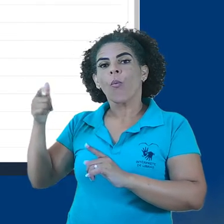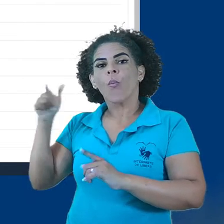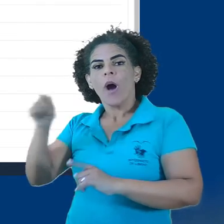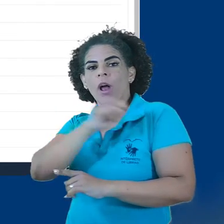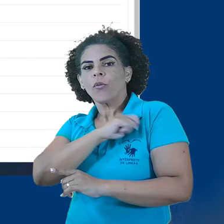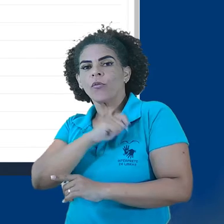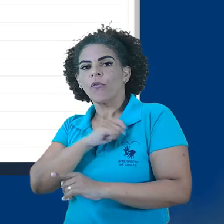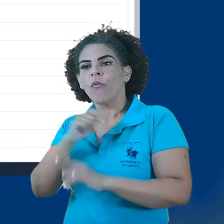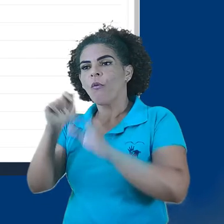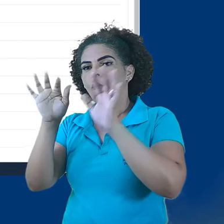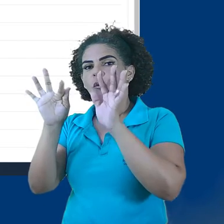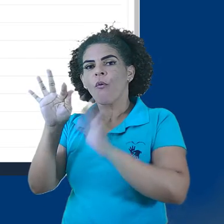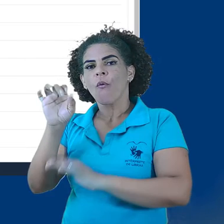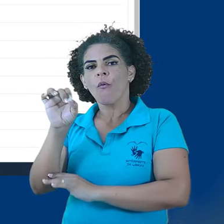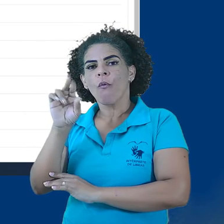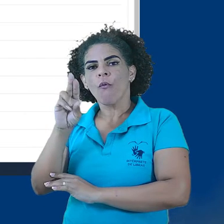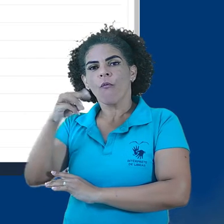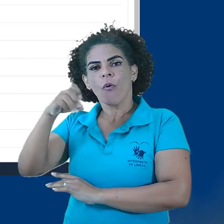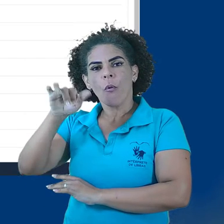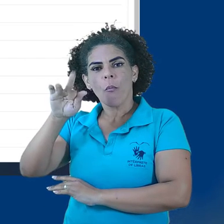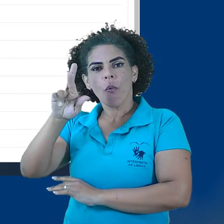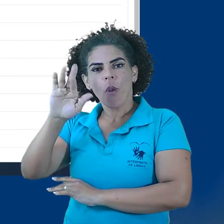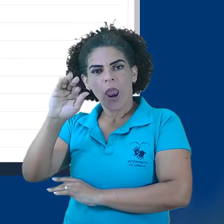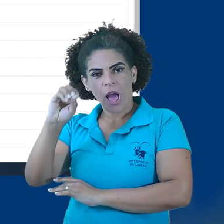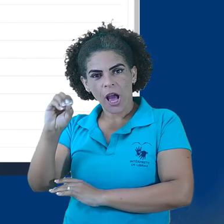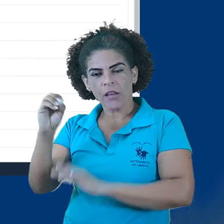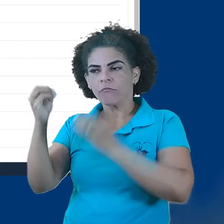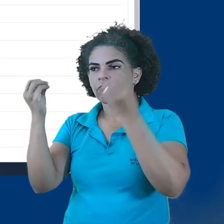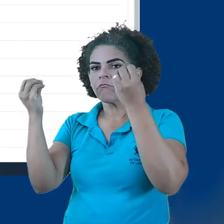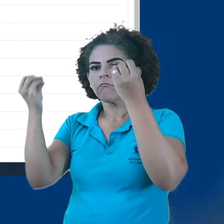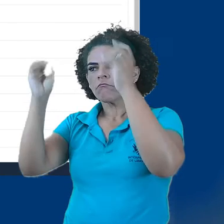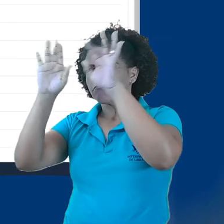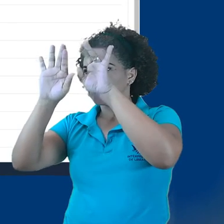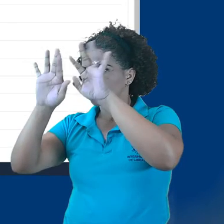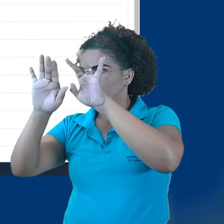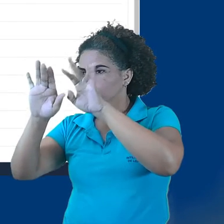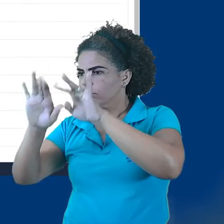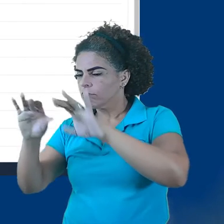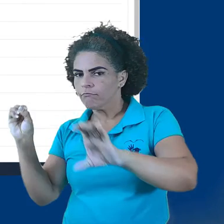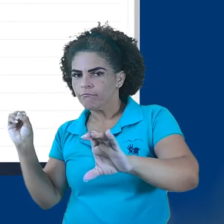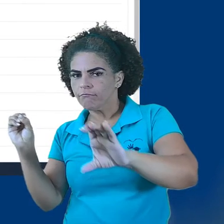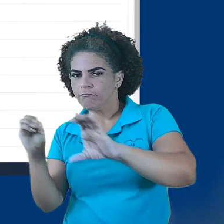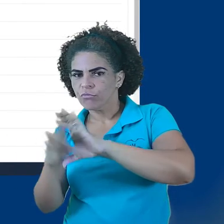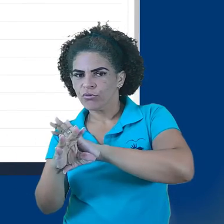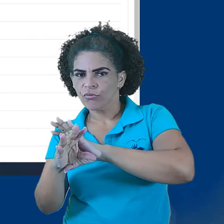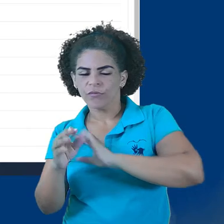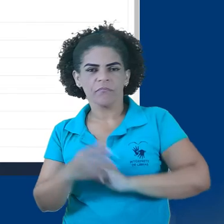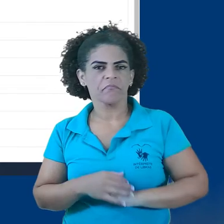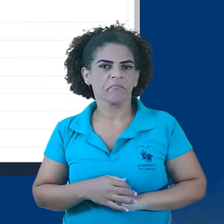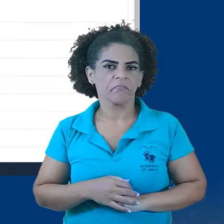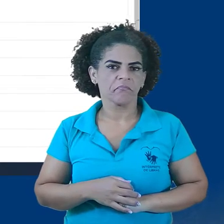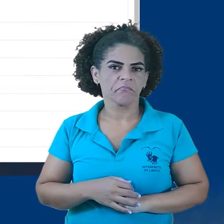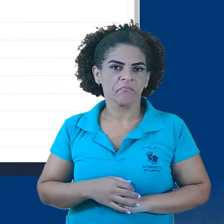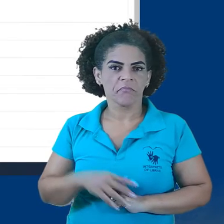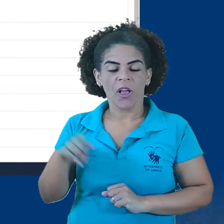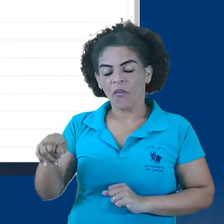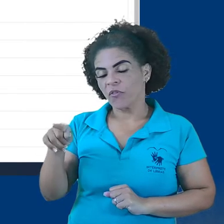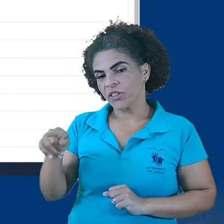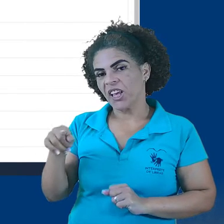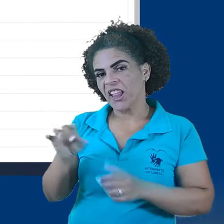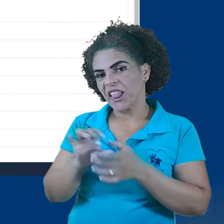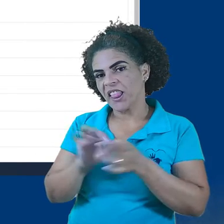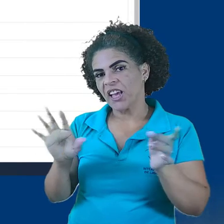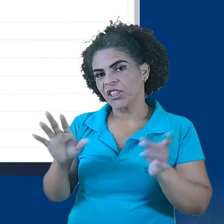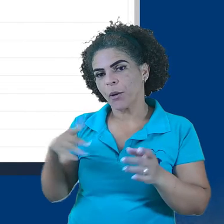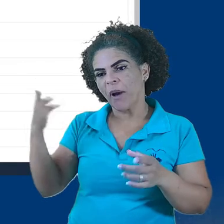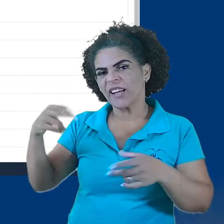um formulário que vai ser disponibilizado no ato de envio da tarefa. Vamos deixar a opção Envio